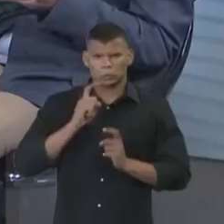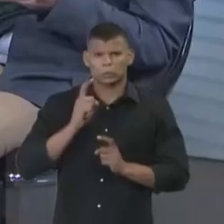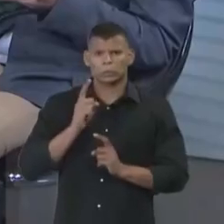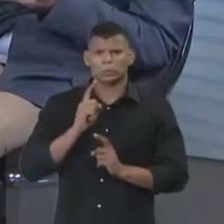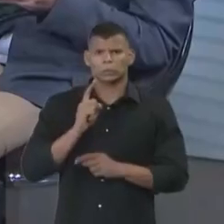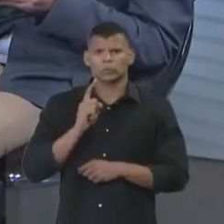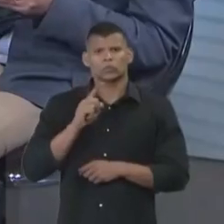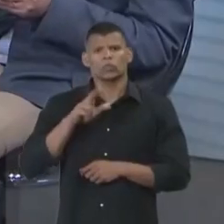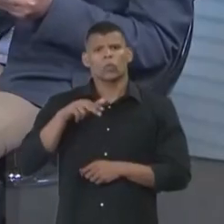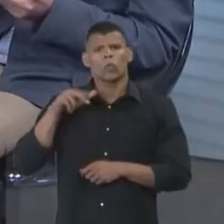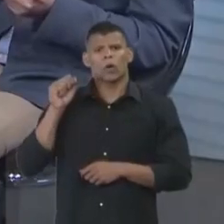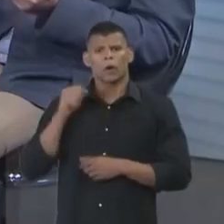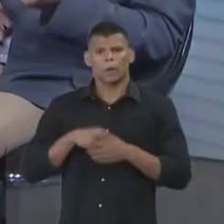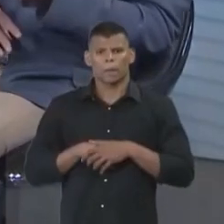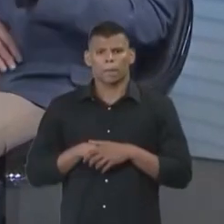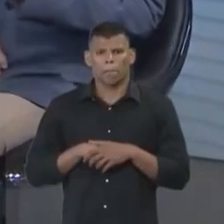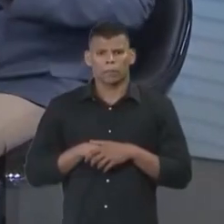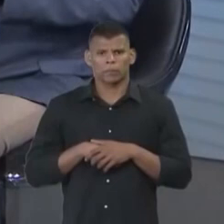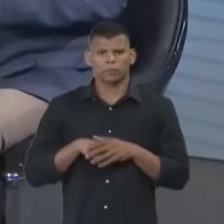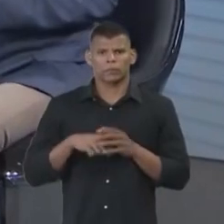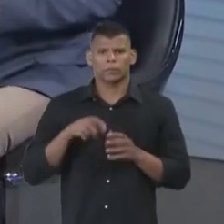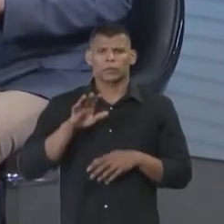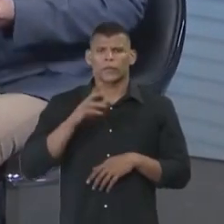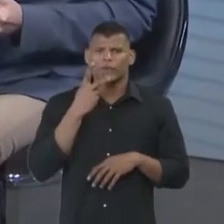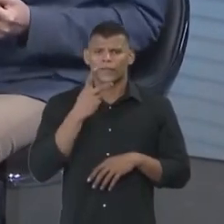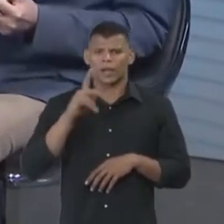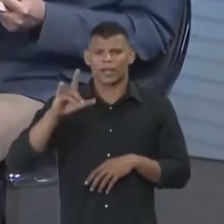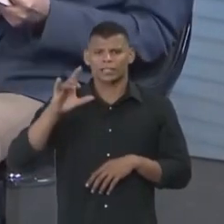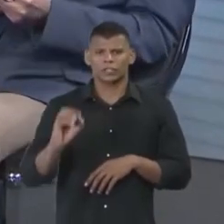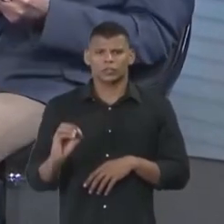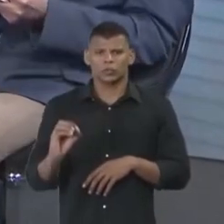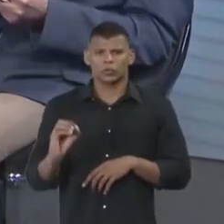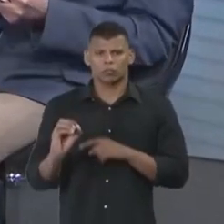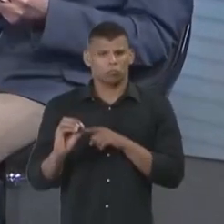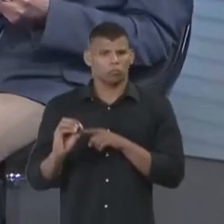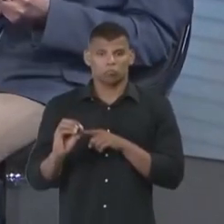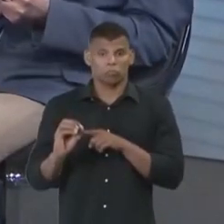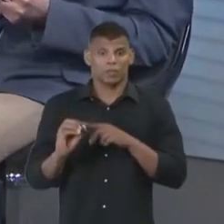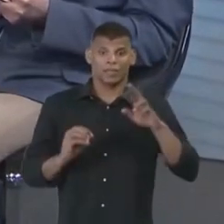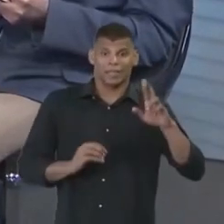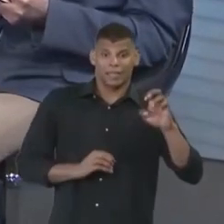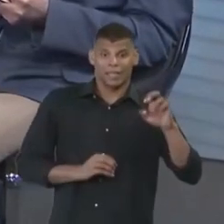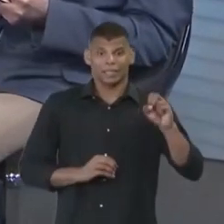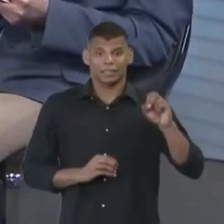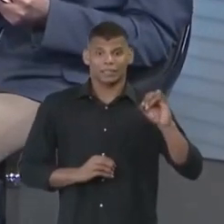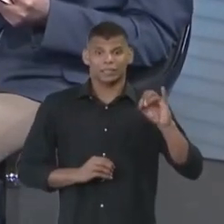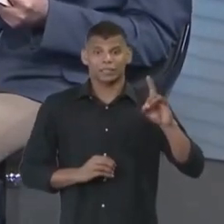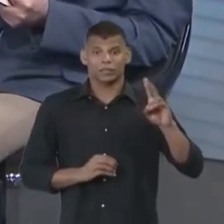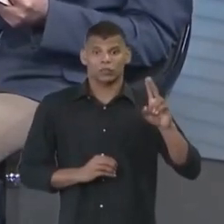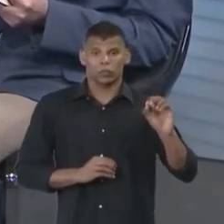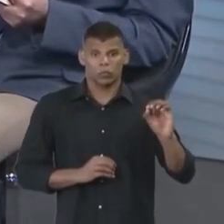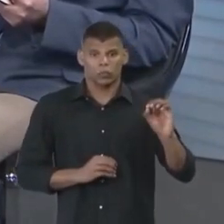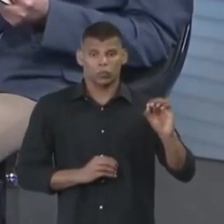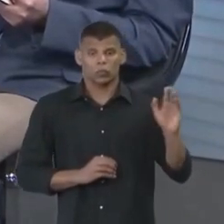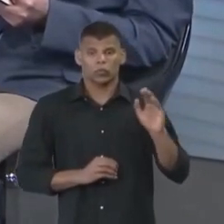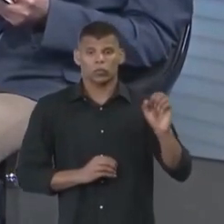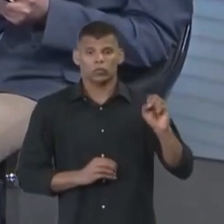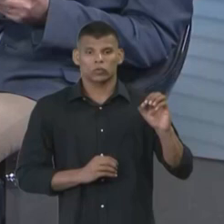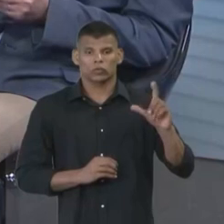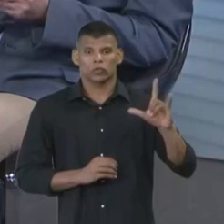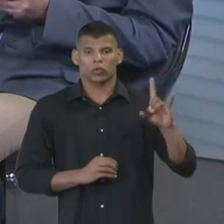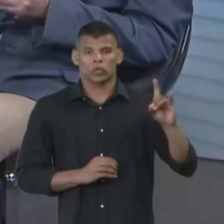né? É, porque quase nada mais é lixo, inclusive o lixo em si, o lixo que é realmente lixo, ele vira adubo. Ele vira adubo.